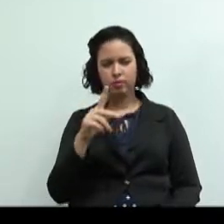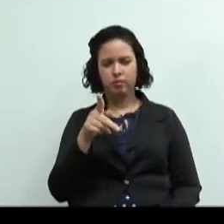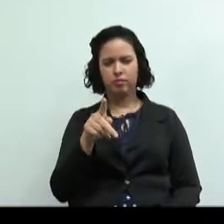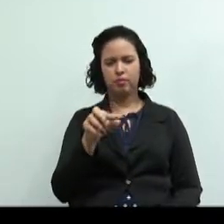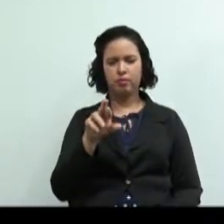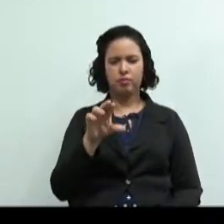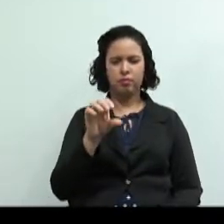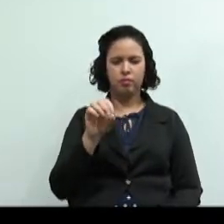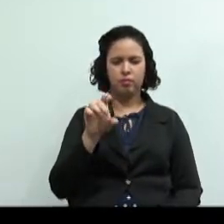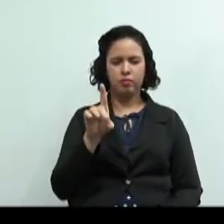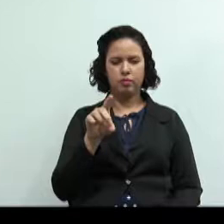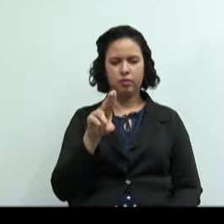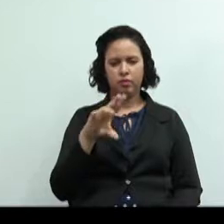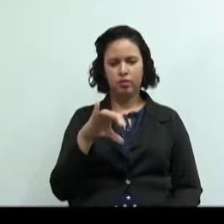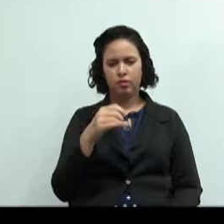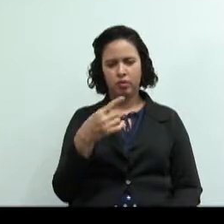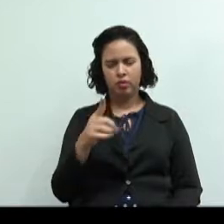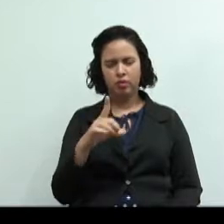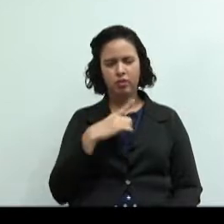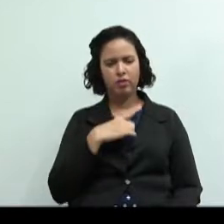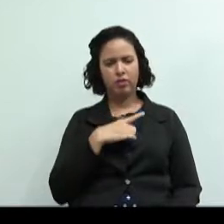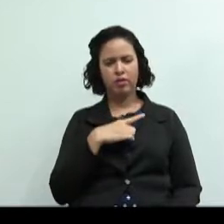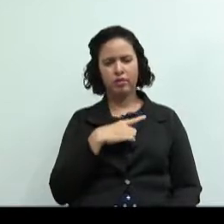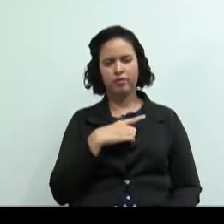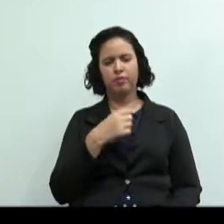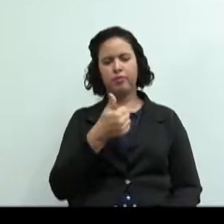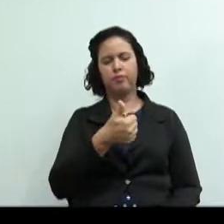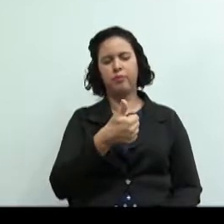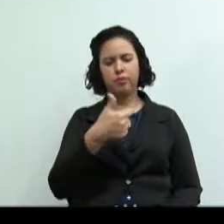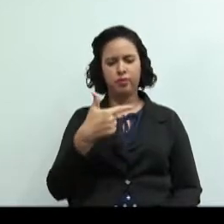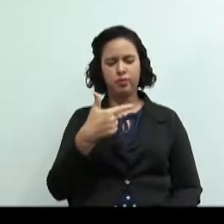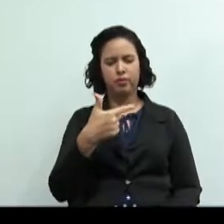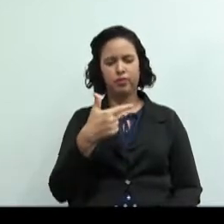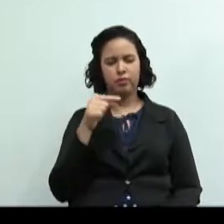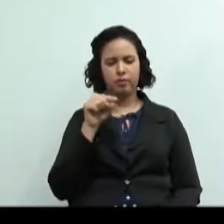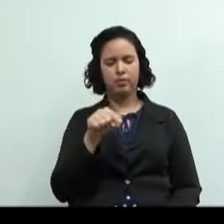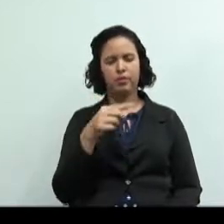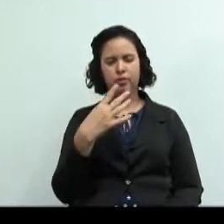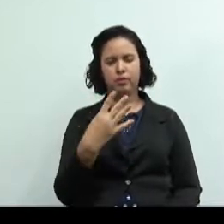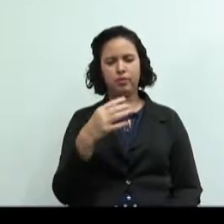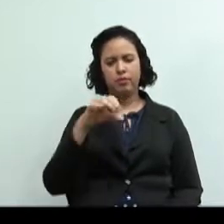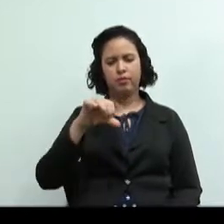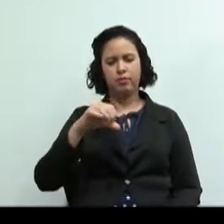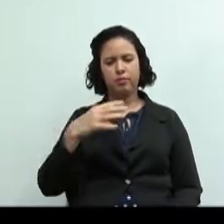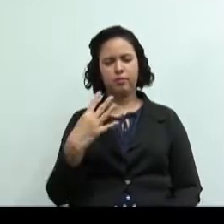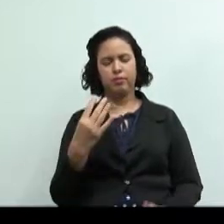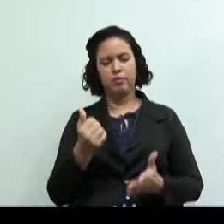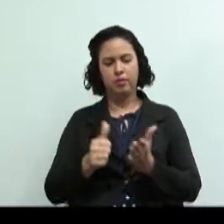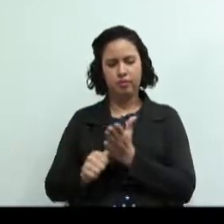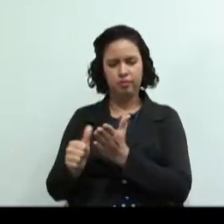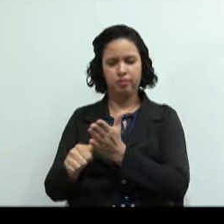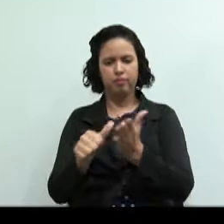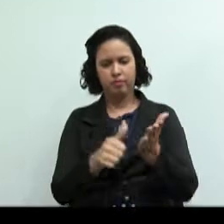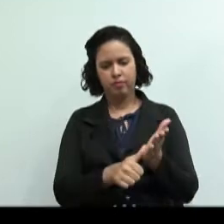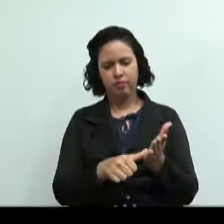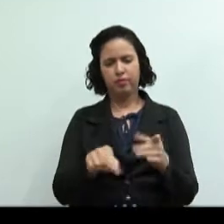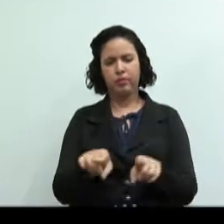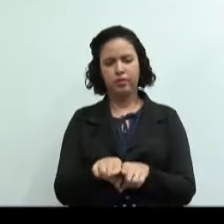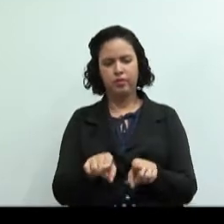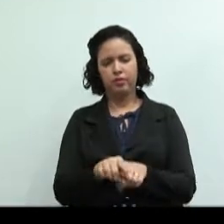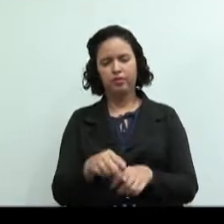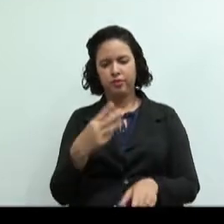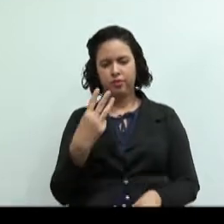12.494 associados e 3.458 empregados. Já se encontram